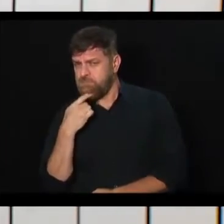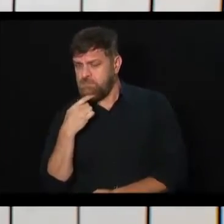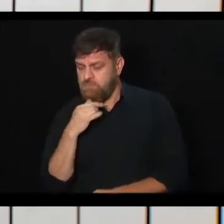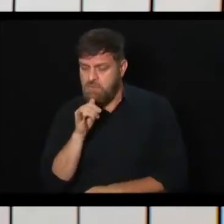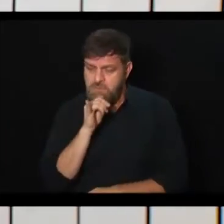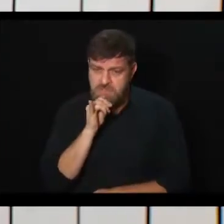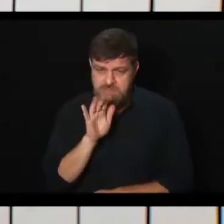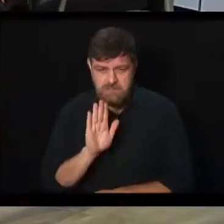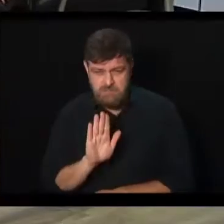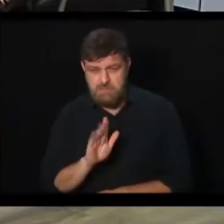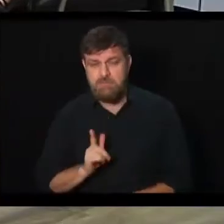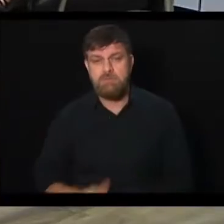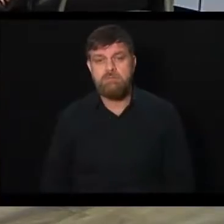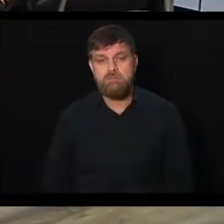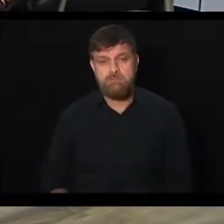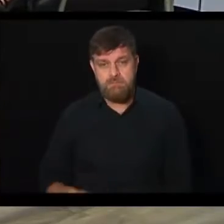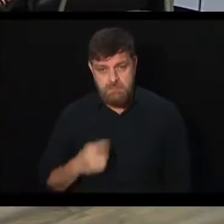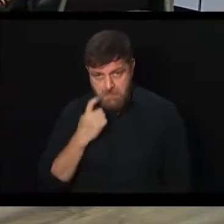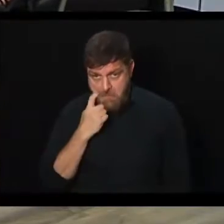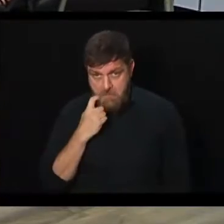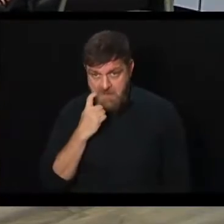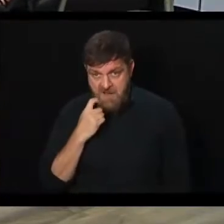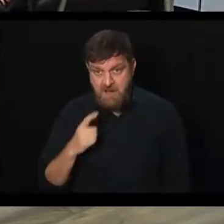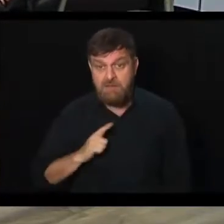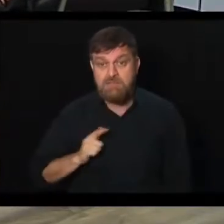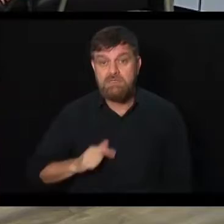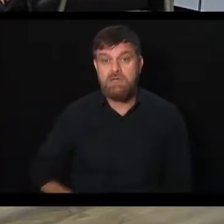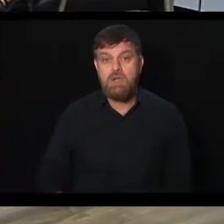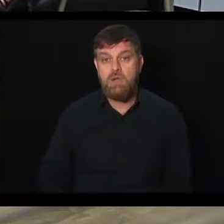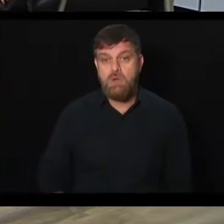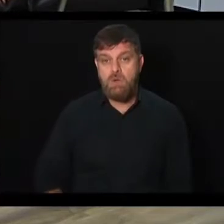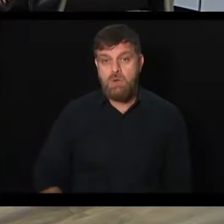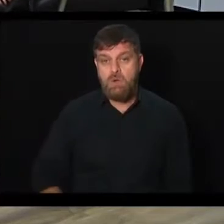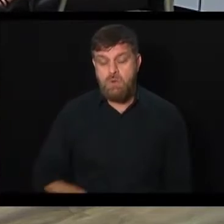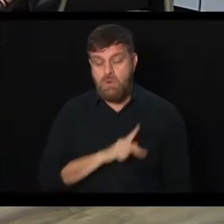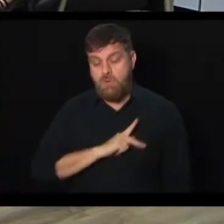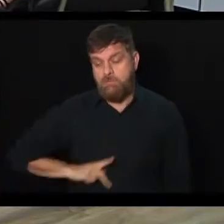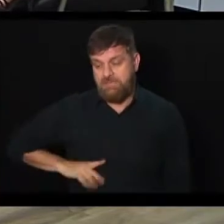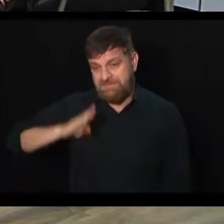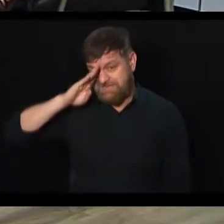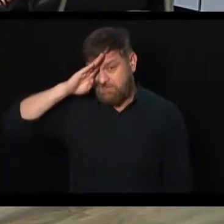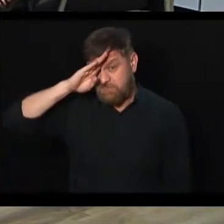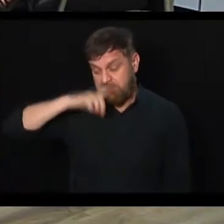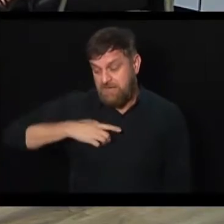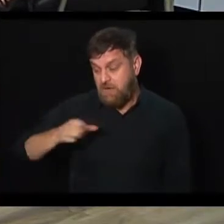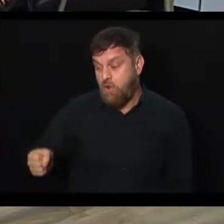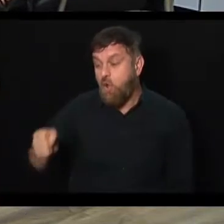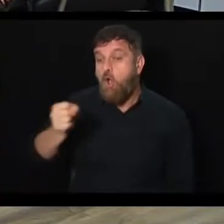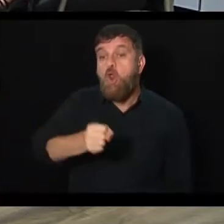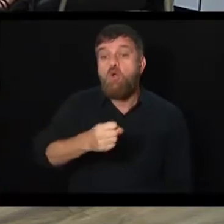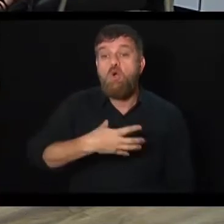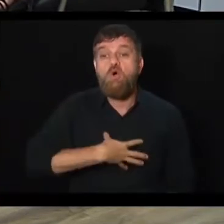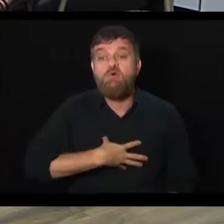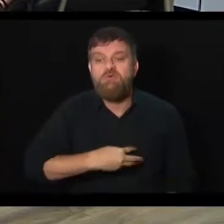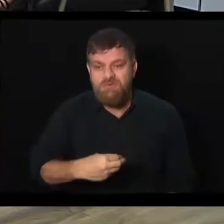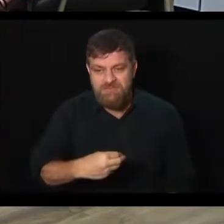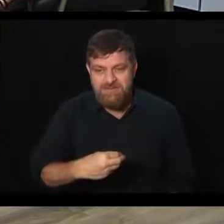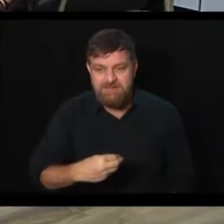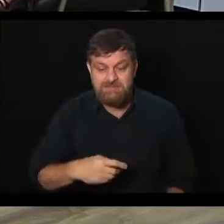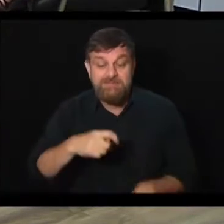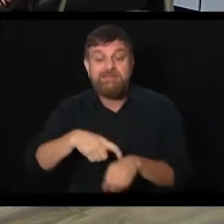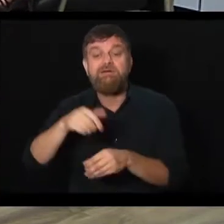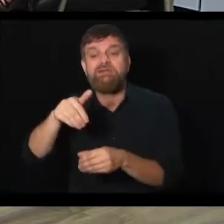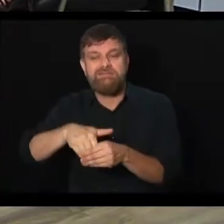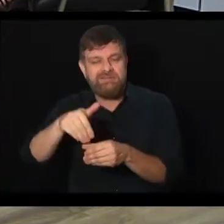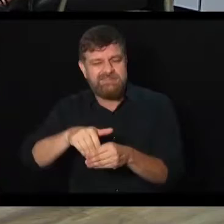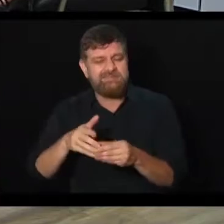exemplo, a questão da indicação do filho do presidente, se essas questões não atrapalham um momento tão importante de votação como